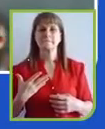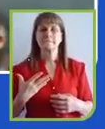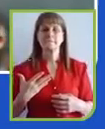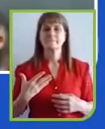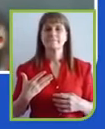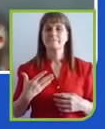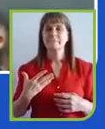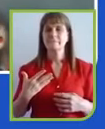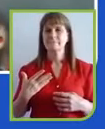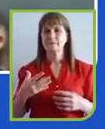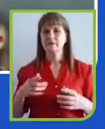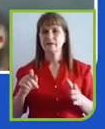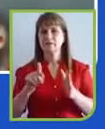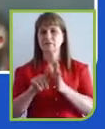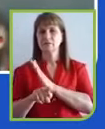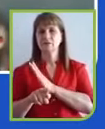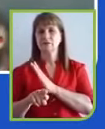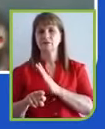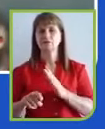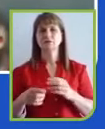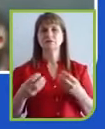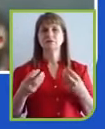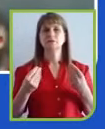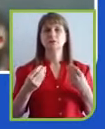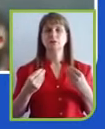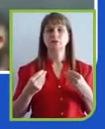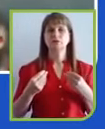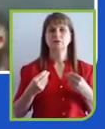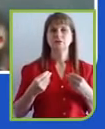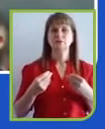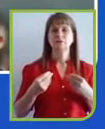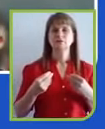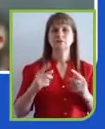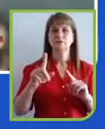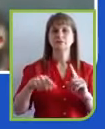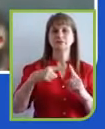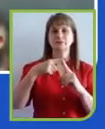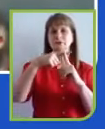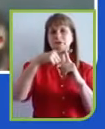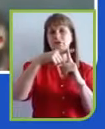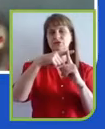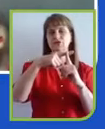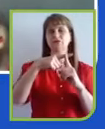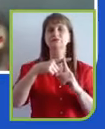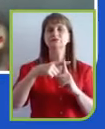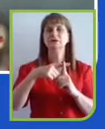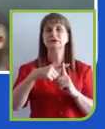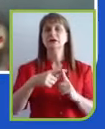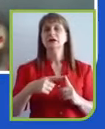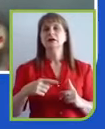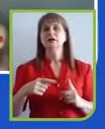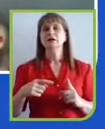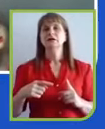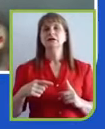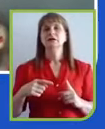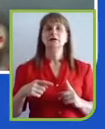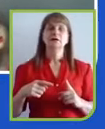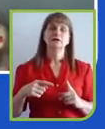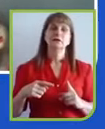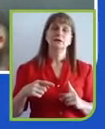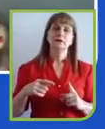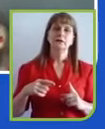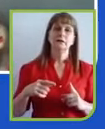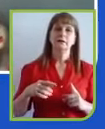percepção muito positiva a respeito do trabalho que vocês fizeram. É interessante o tom das mensagens.